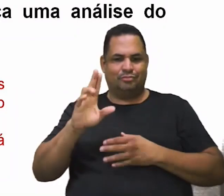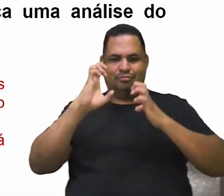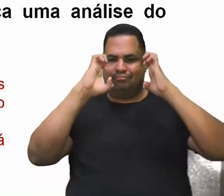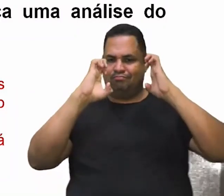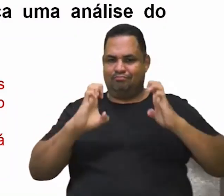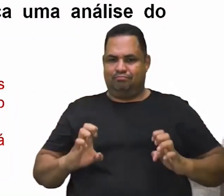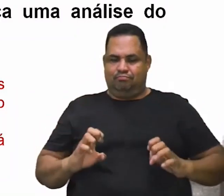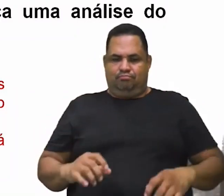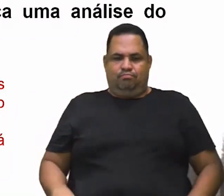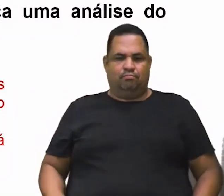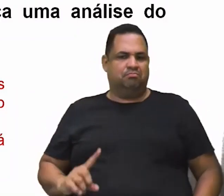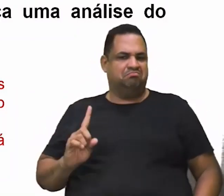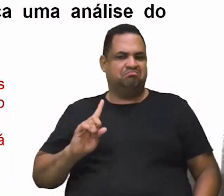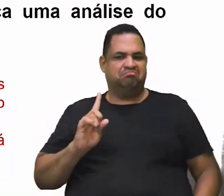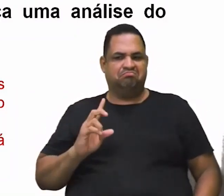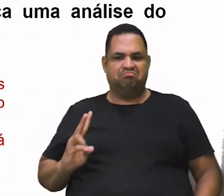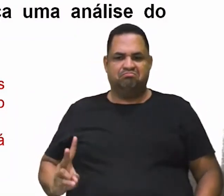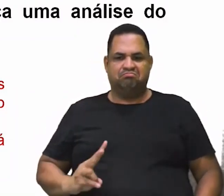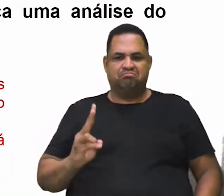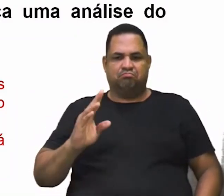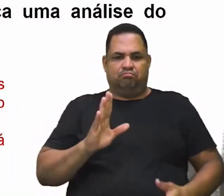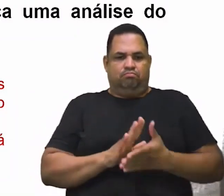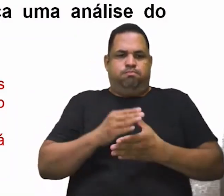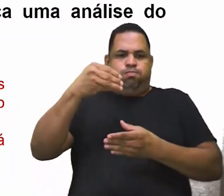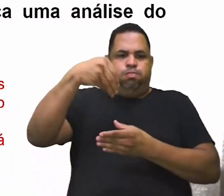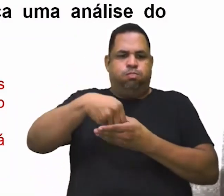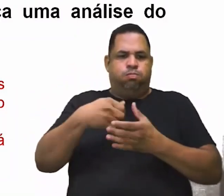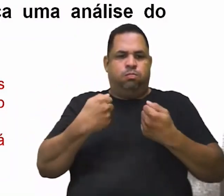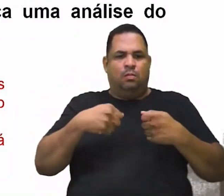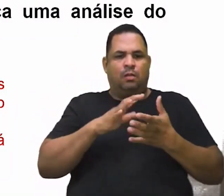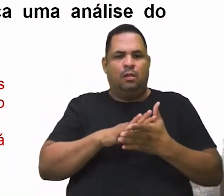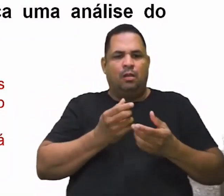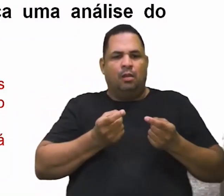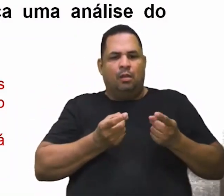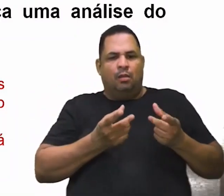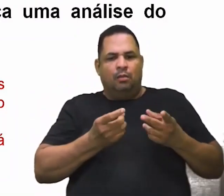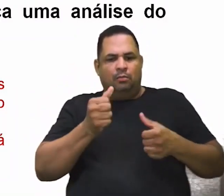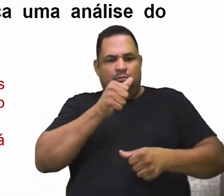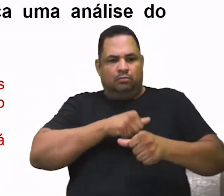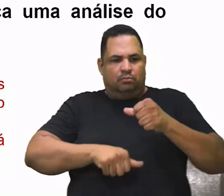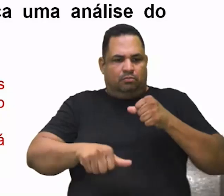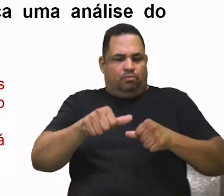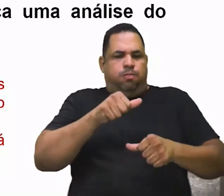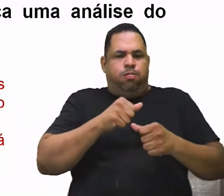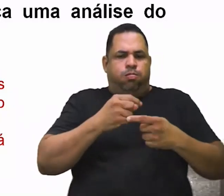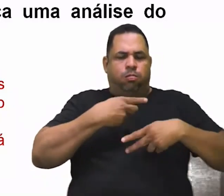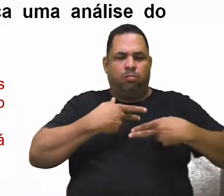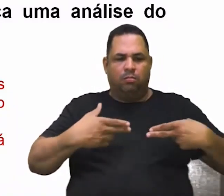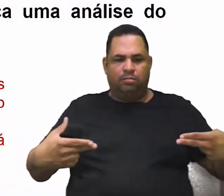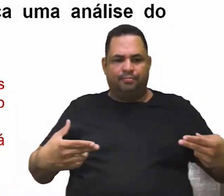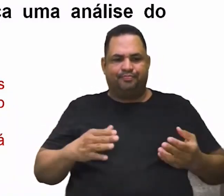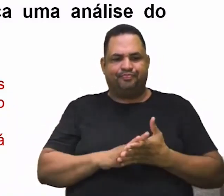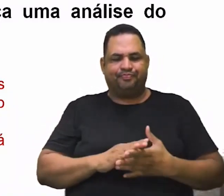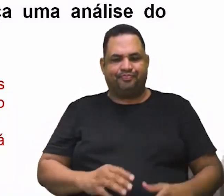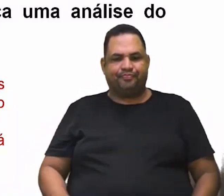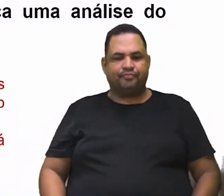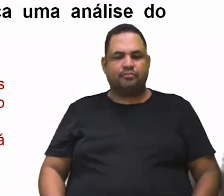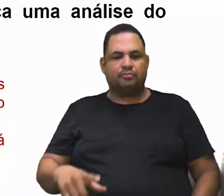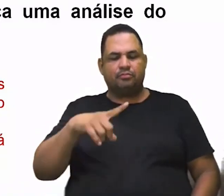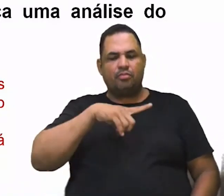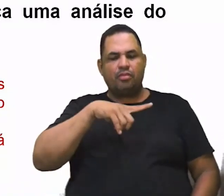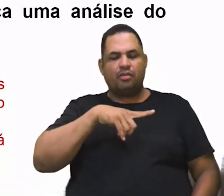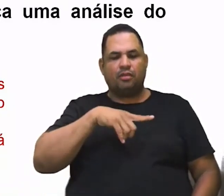questão da ética. Pois o voto do cidadão jamais poderá ser vendido ou trocado por algo. Isso tem aqui uma